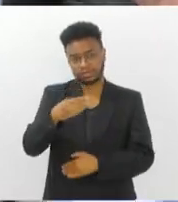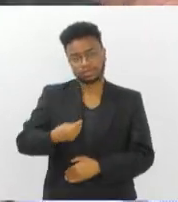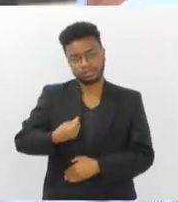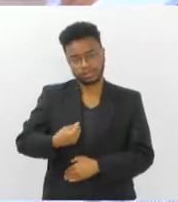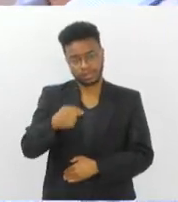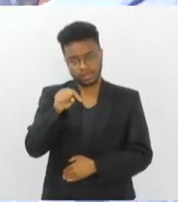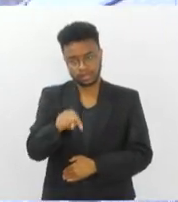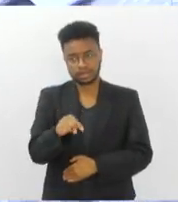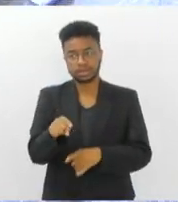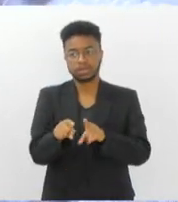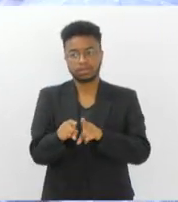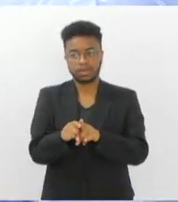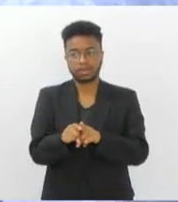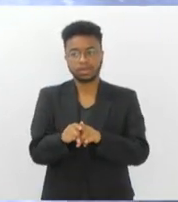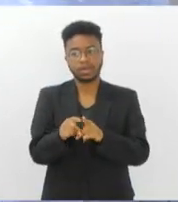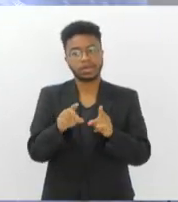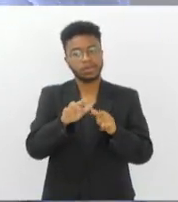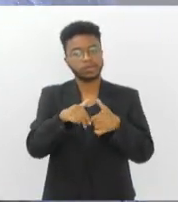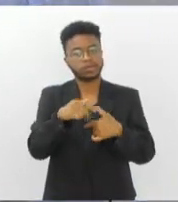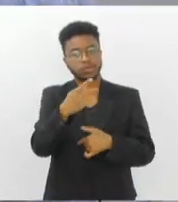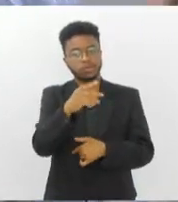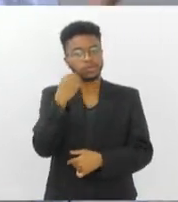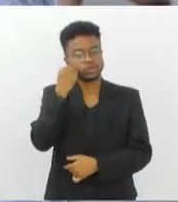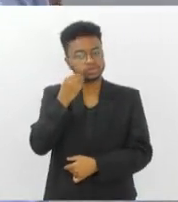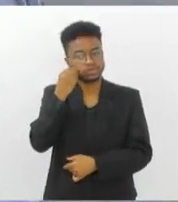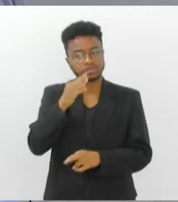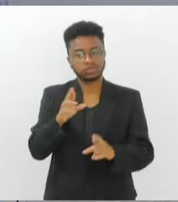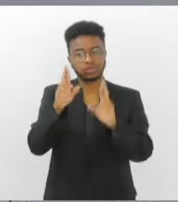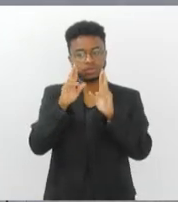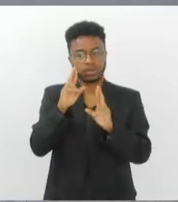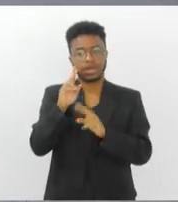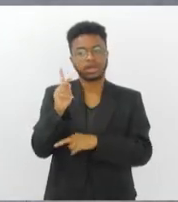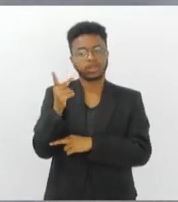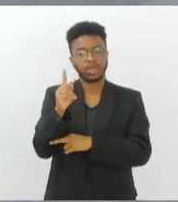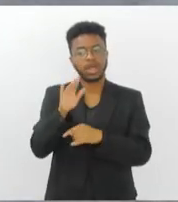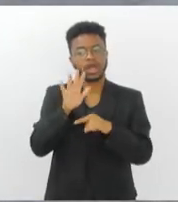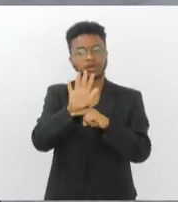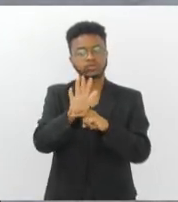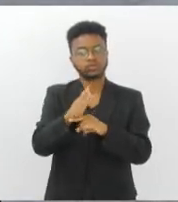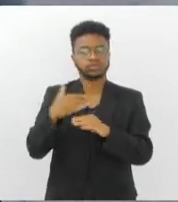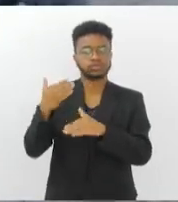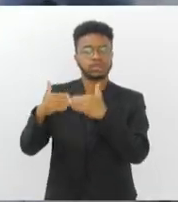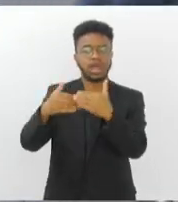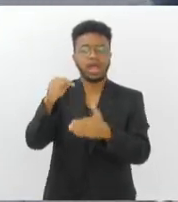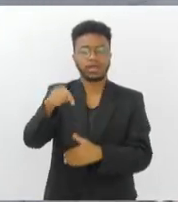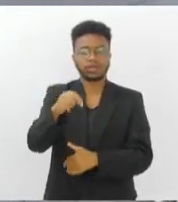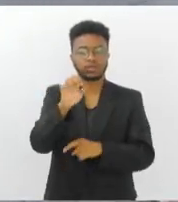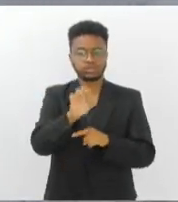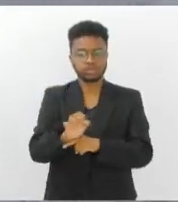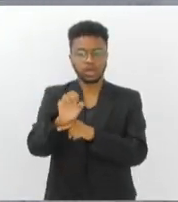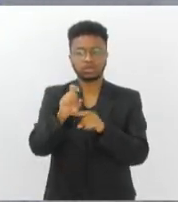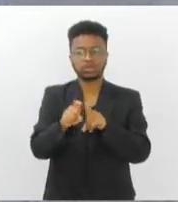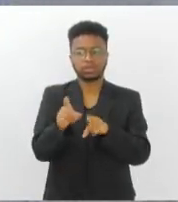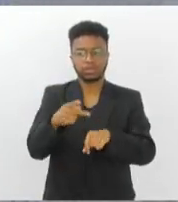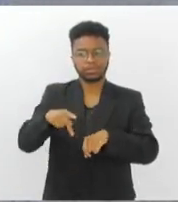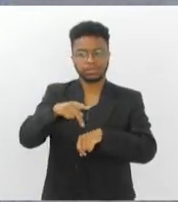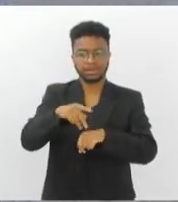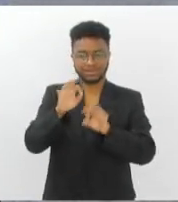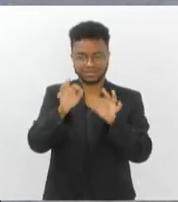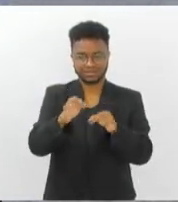aqui. claro, com essa experiência toda. E tomara que o hidrogênio ajude bastante ao desenvolvimento aqui do Estado e também do nosso país.